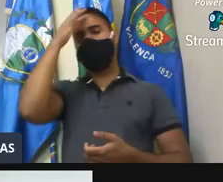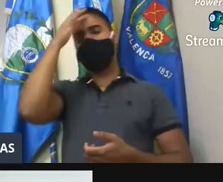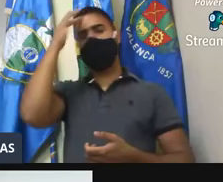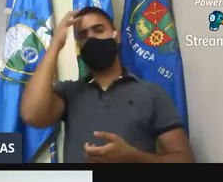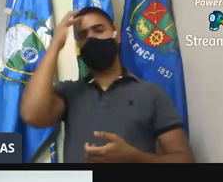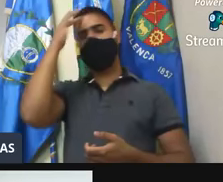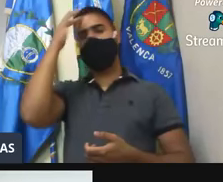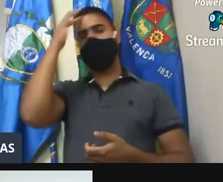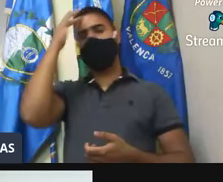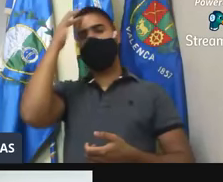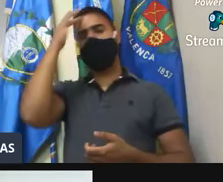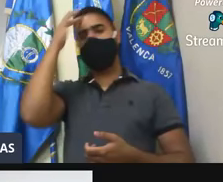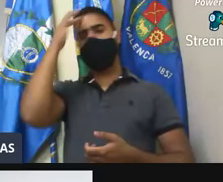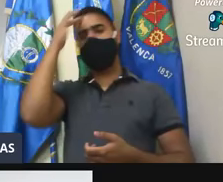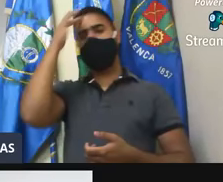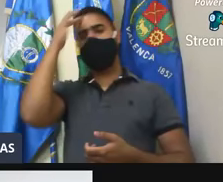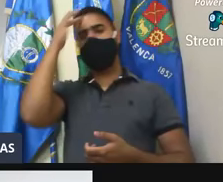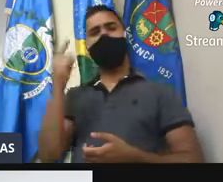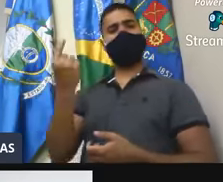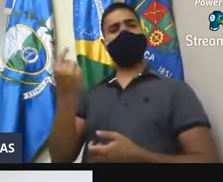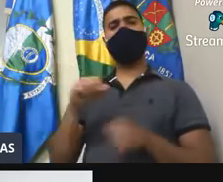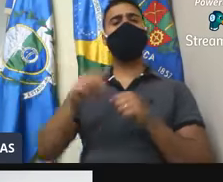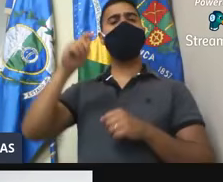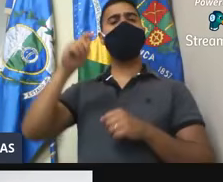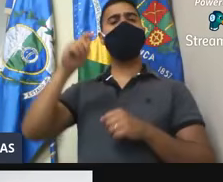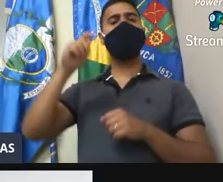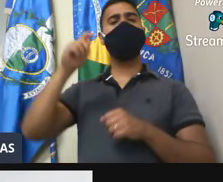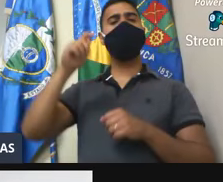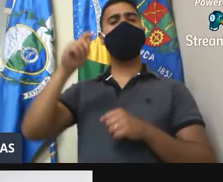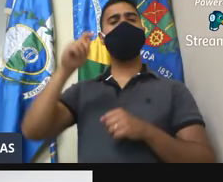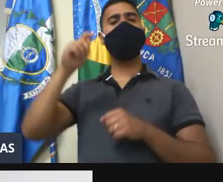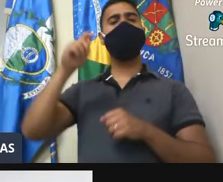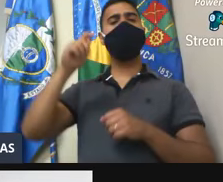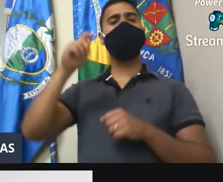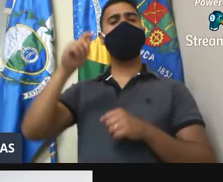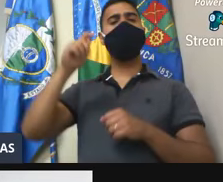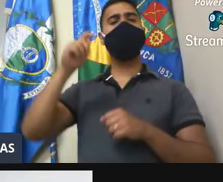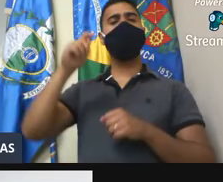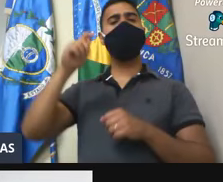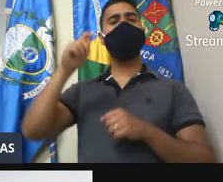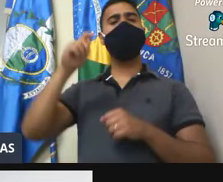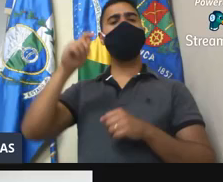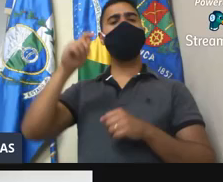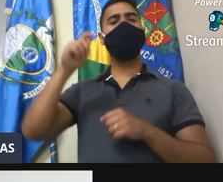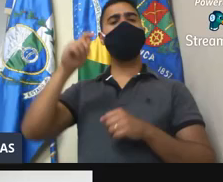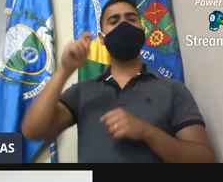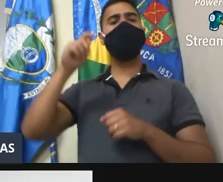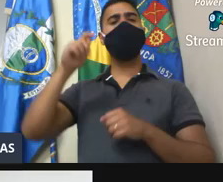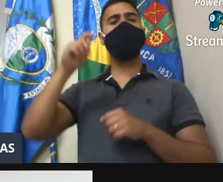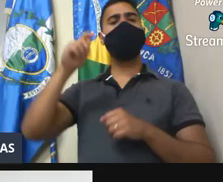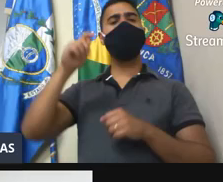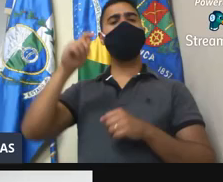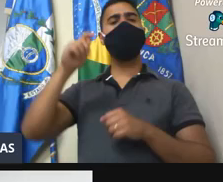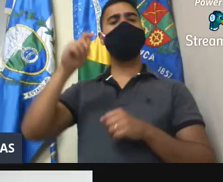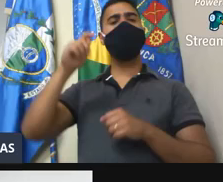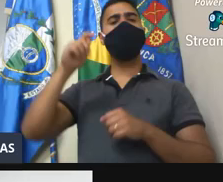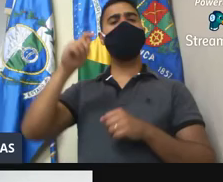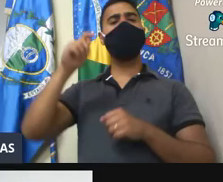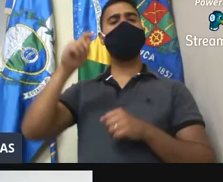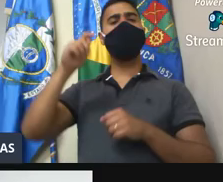CIMI e a Leila, sua subdiretora, de maneira, como falei,